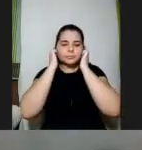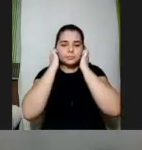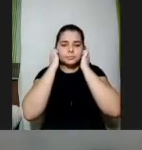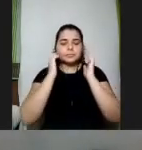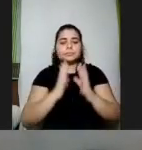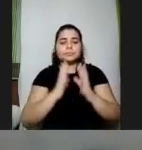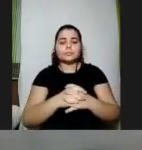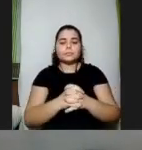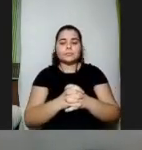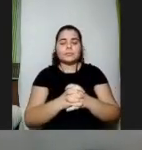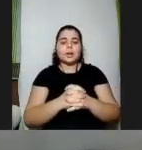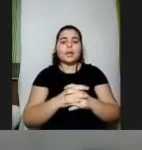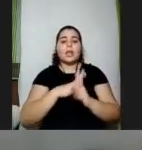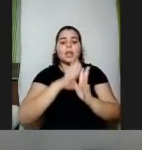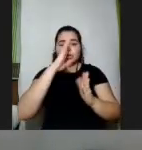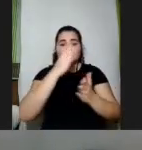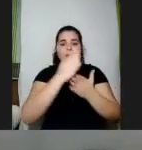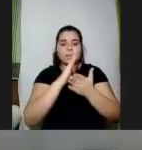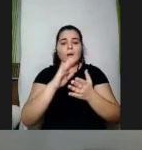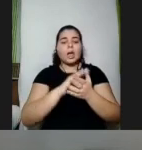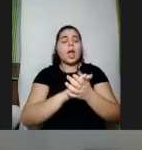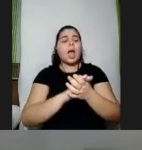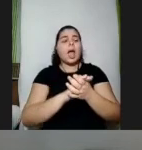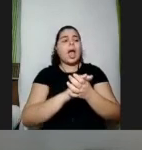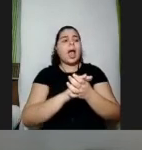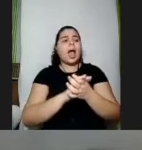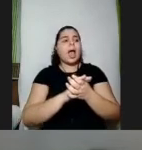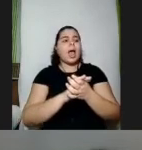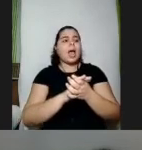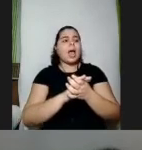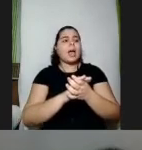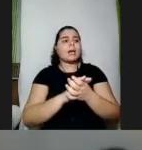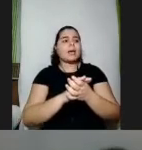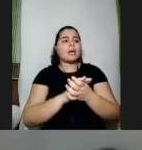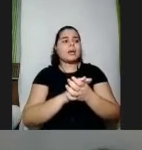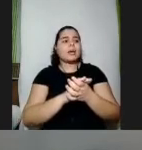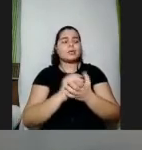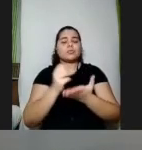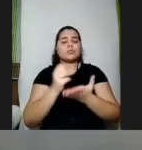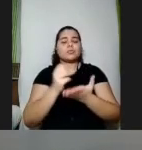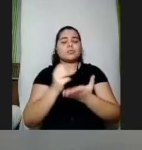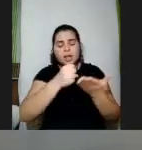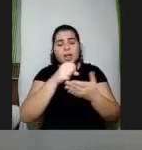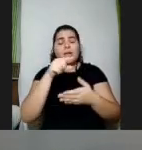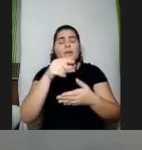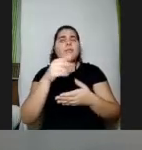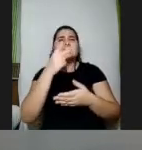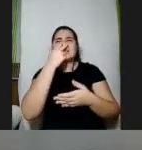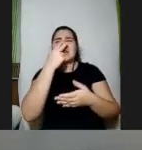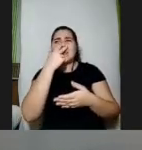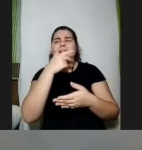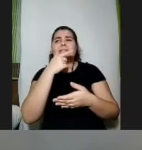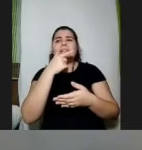deixa eu só terminar porque um dos princípios básicos eu acho é você presumir competência